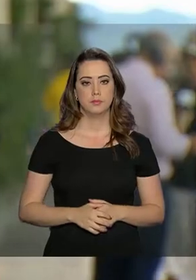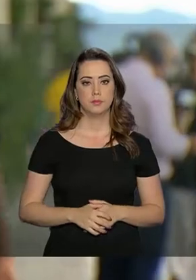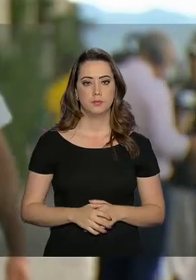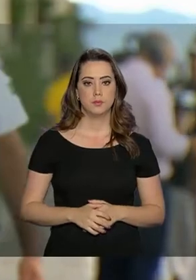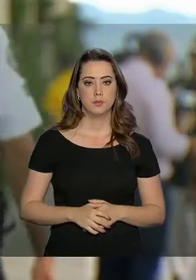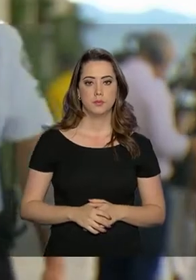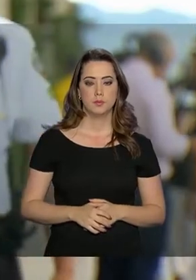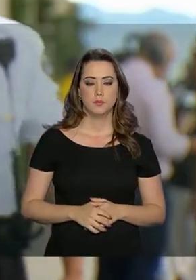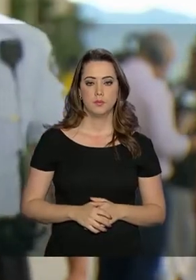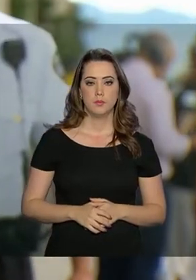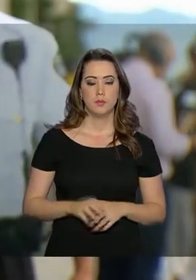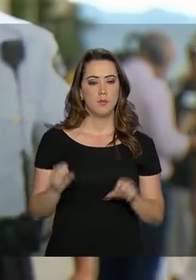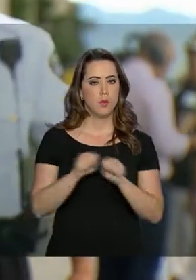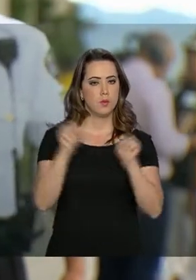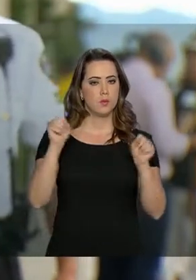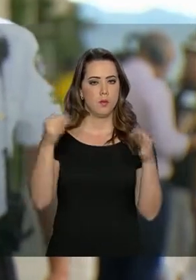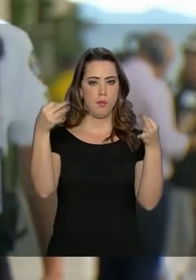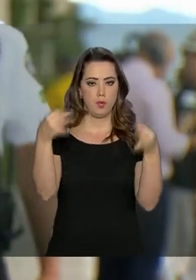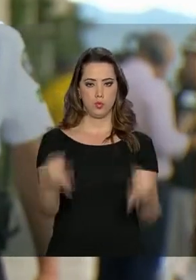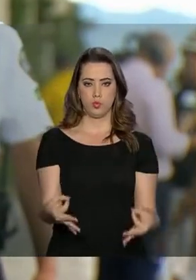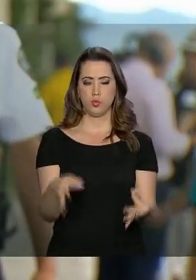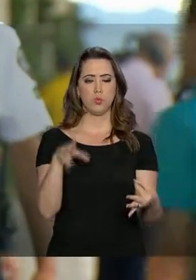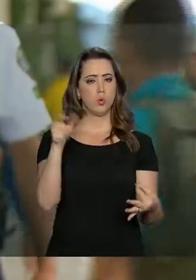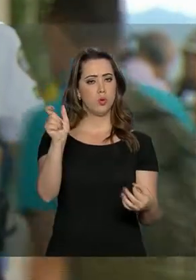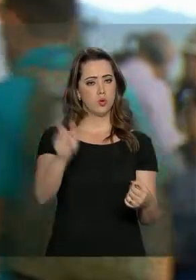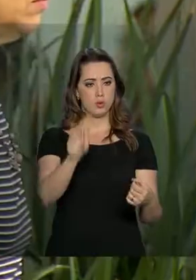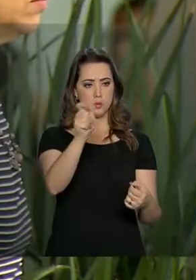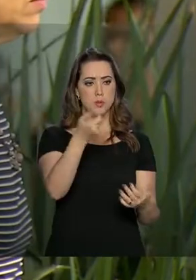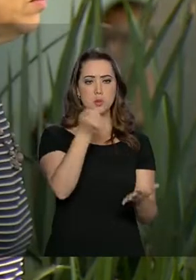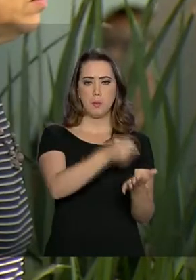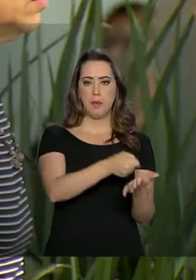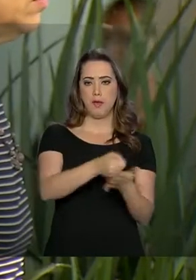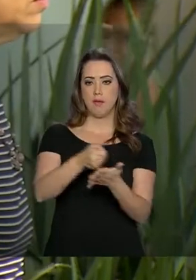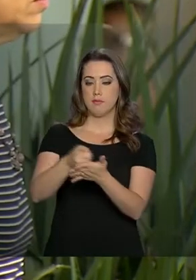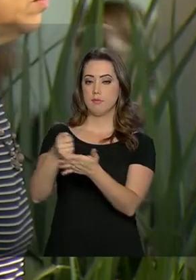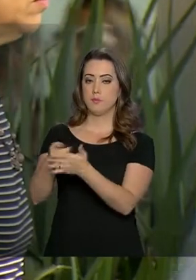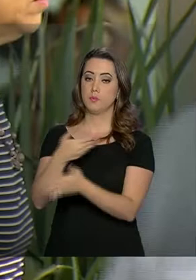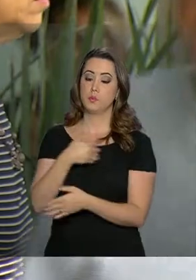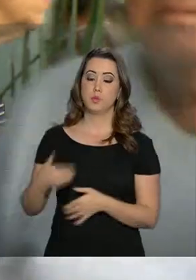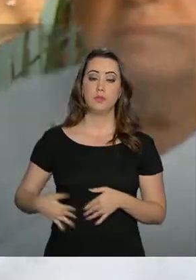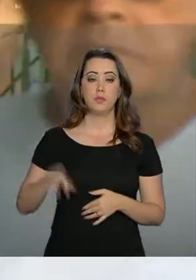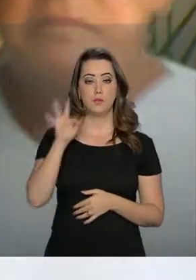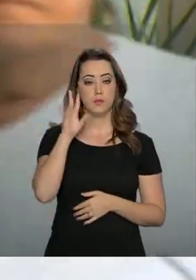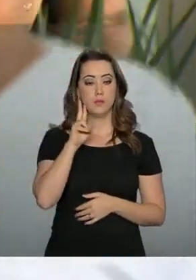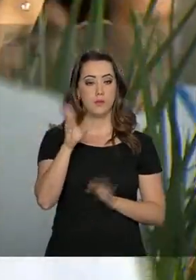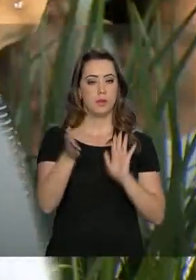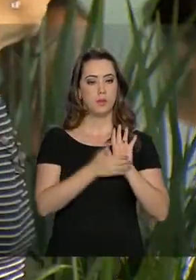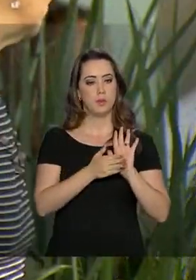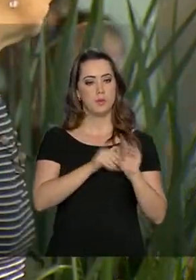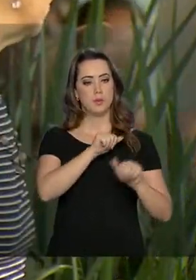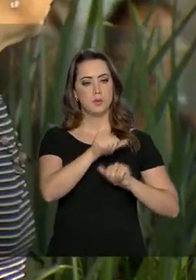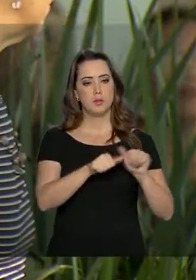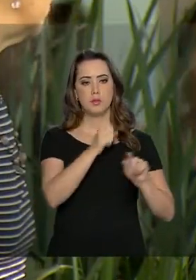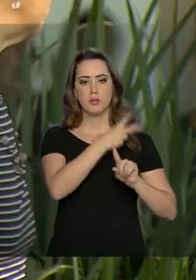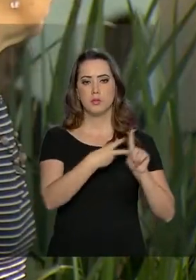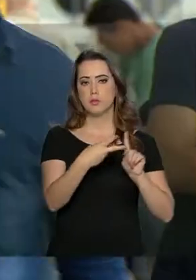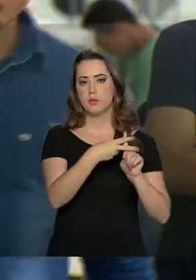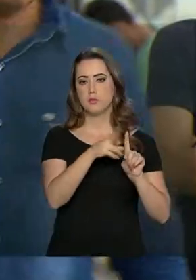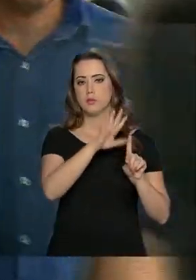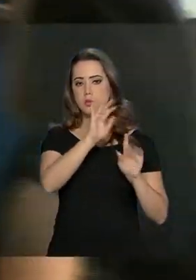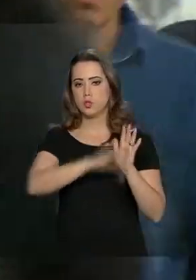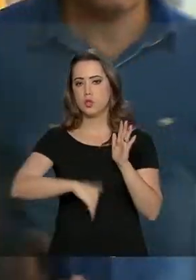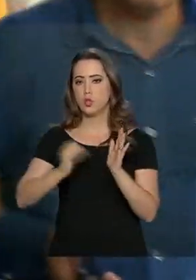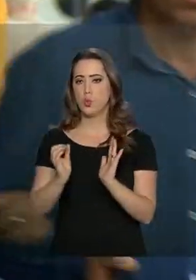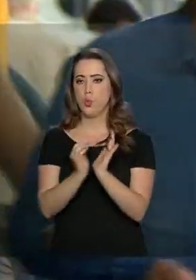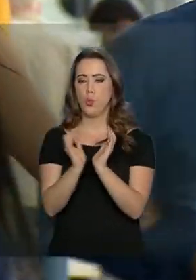Um sistema mais justo, onde todos contribuem. Para o governo federal, a proposta da nova Previdência busca retirar